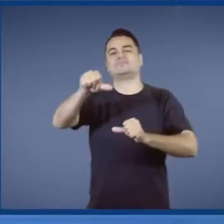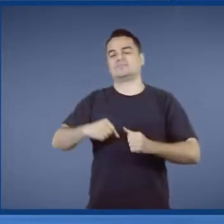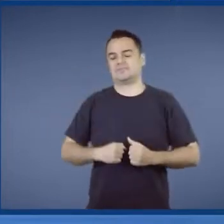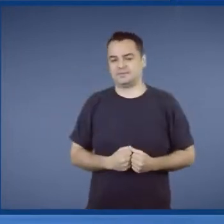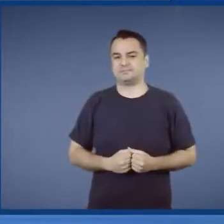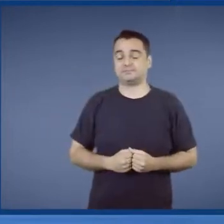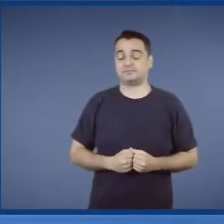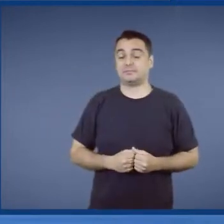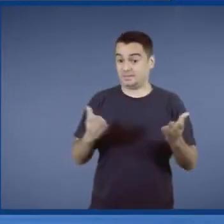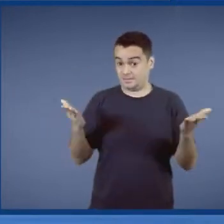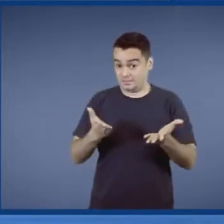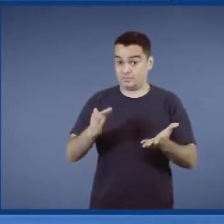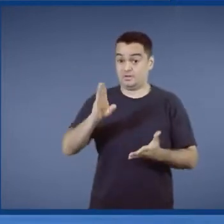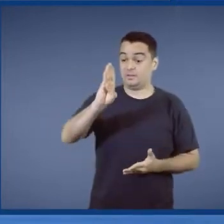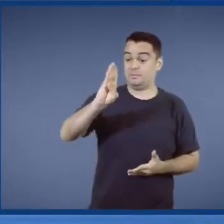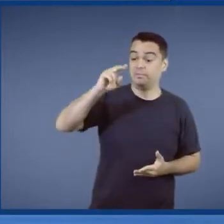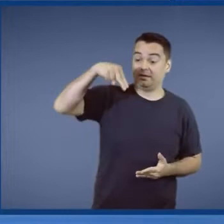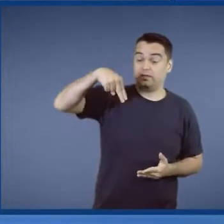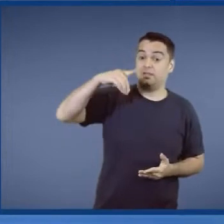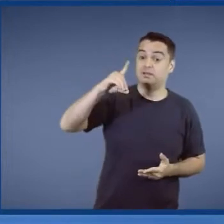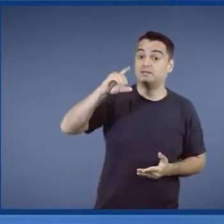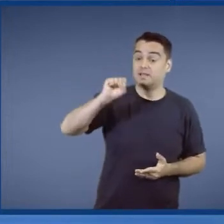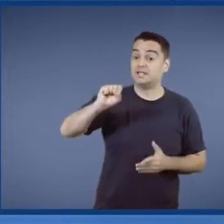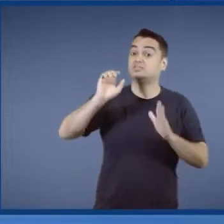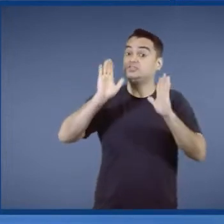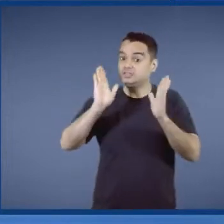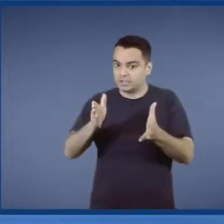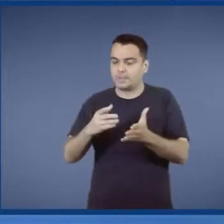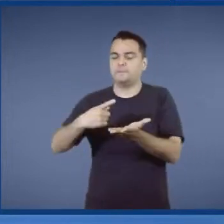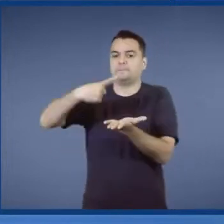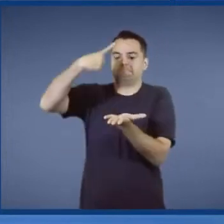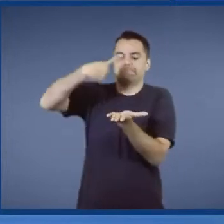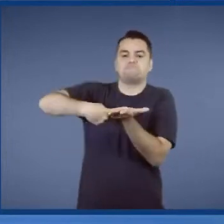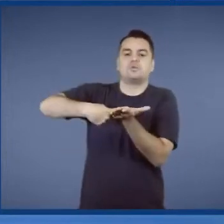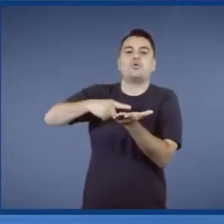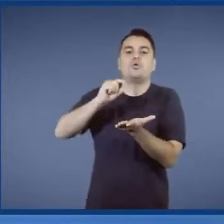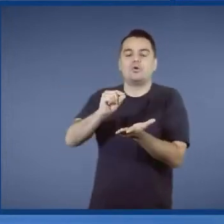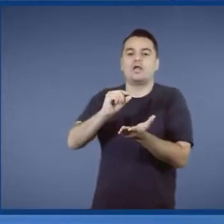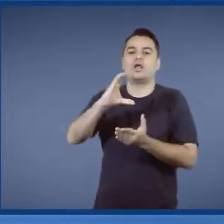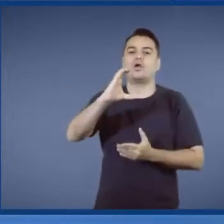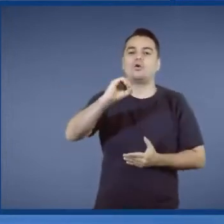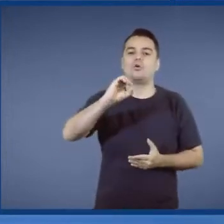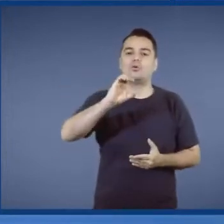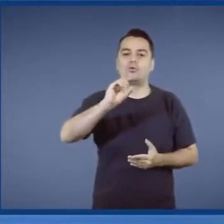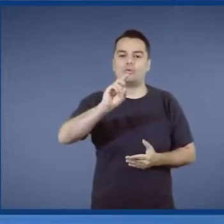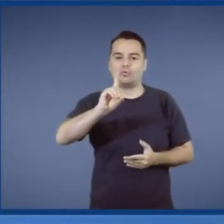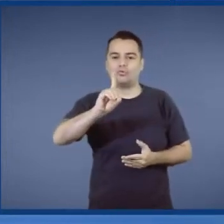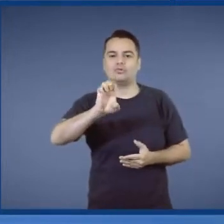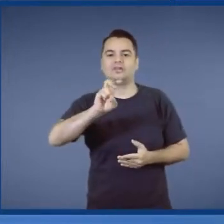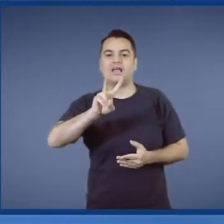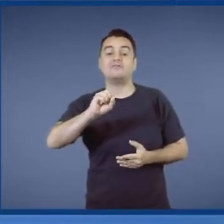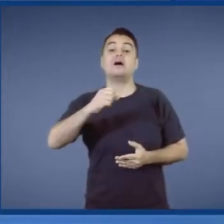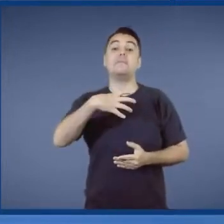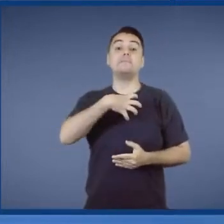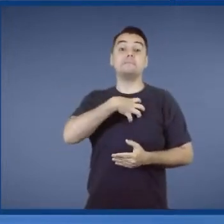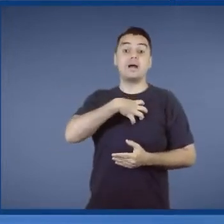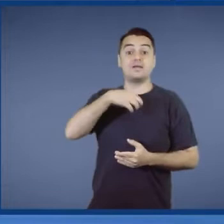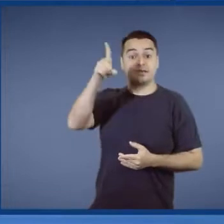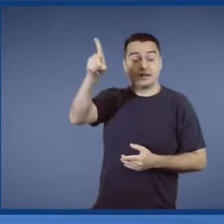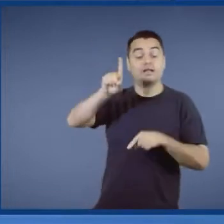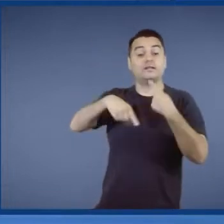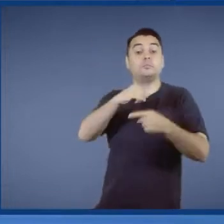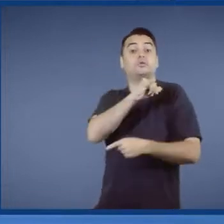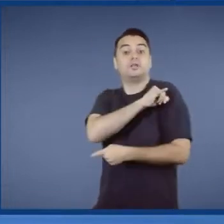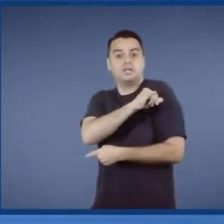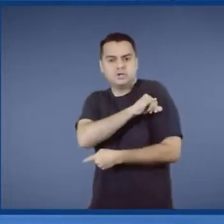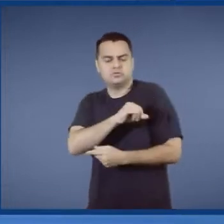E agora o BNDES já fechou a consultoria que vai trabalhar na privatização da Codeba, da nossa companhia Docas da Bahia. E na sequência vai vir Rio de Janeiro, vai